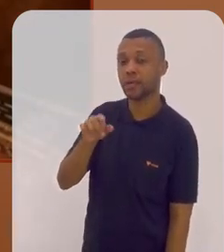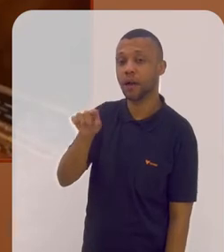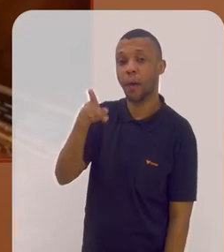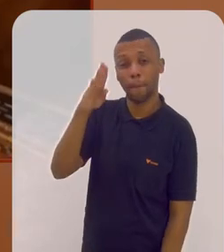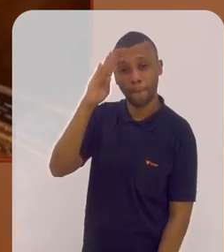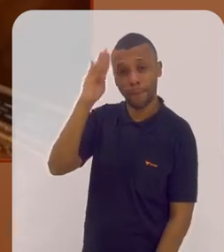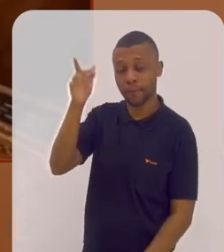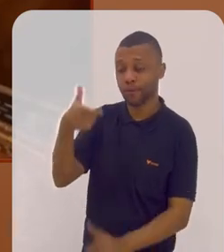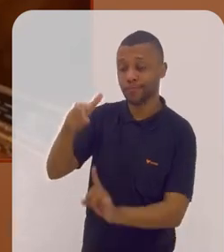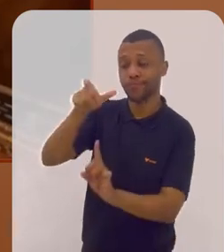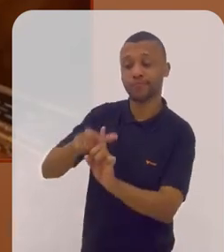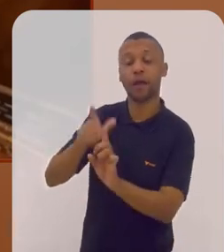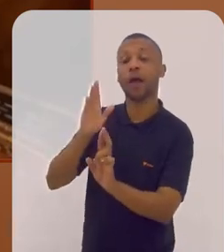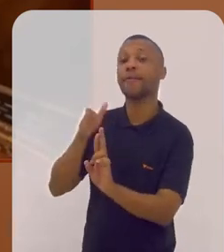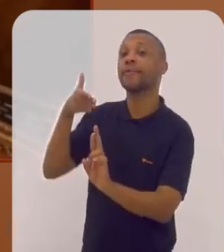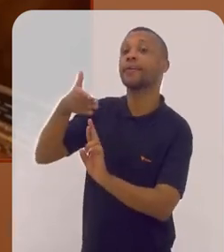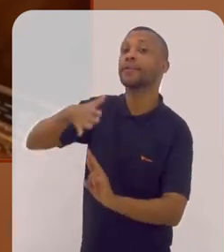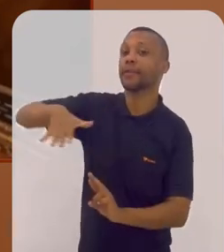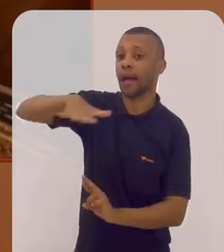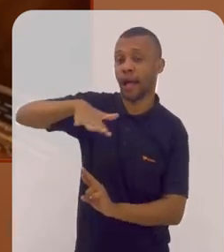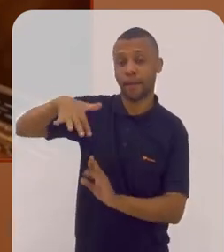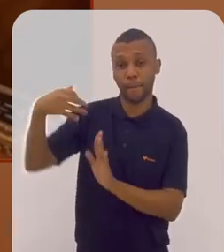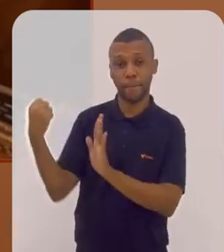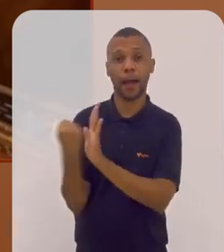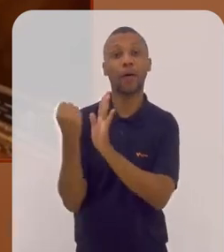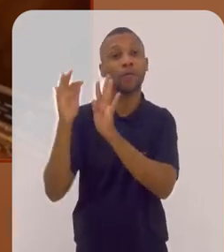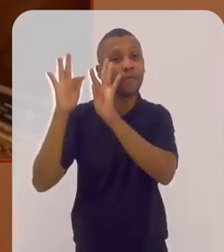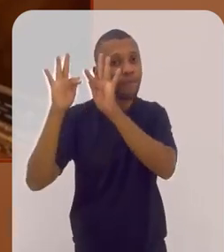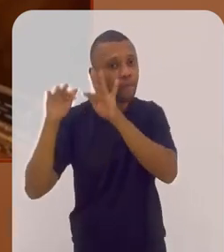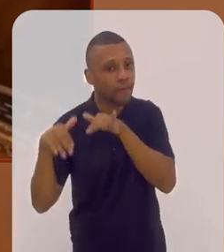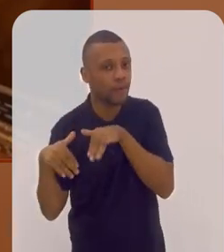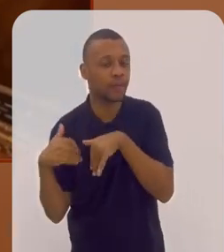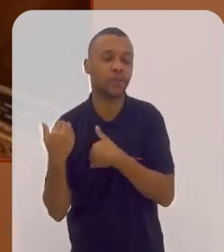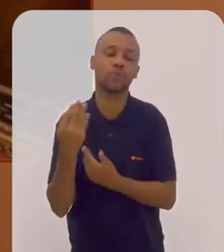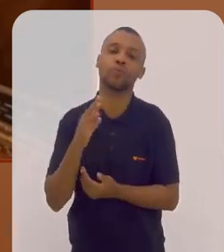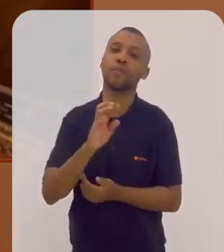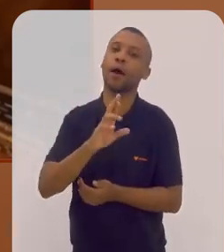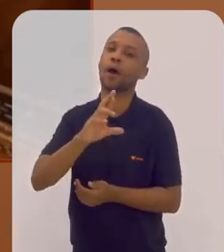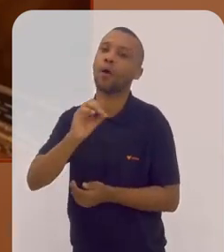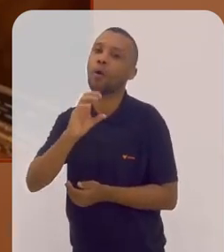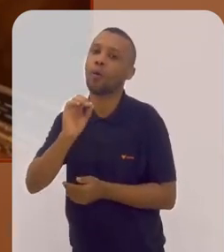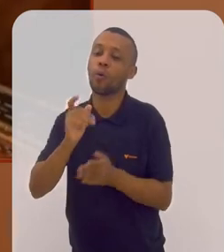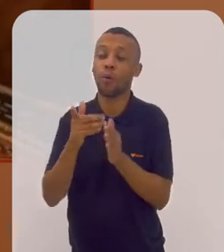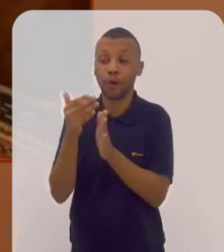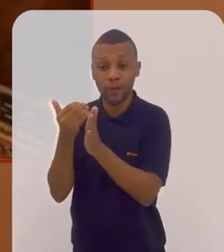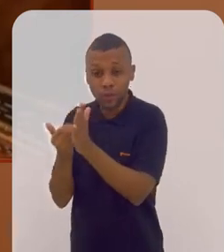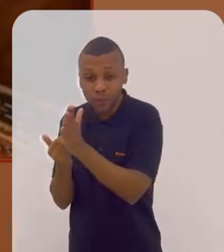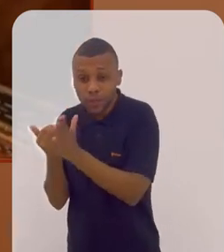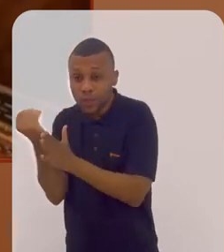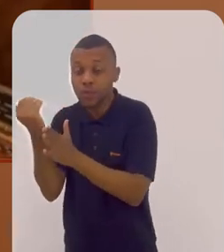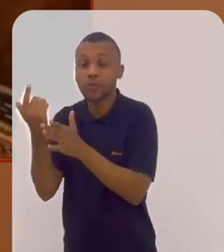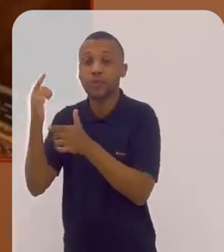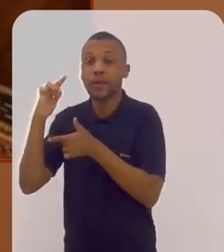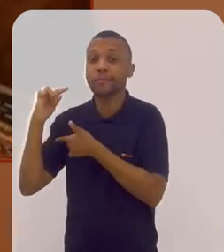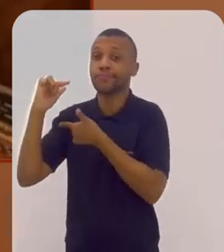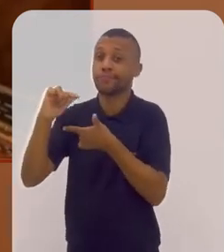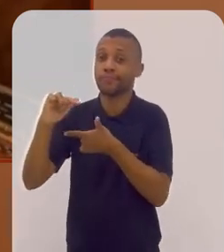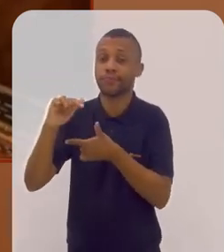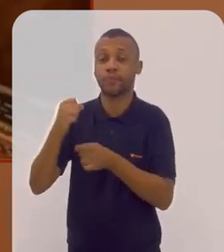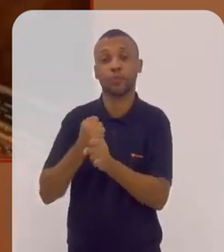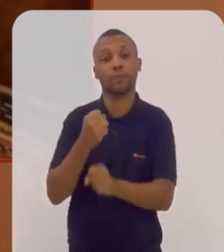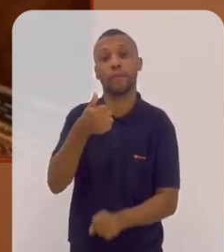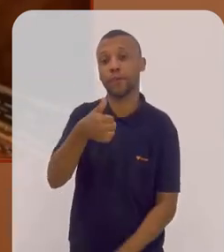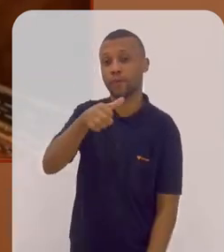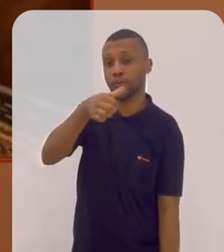barroco, marca, digamos assim, o fim do período barroco e o início do classicismo na música. Estou falando de